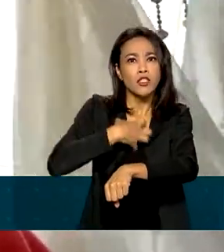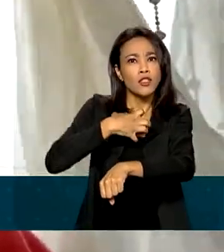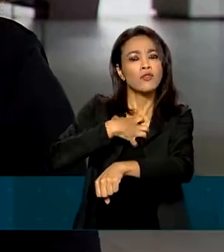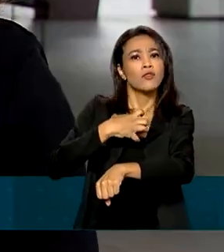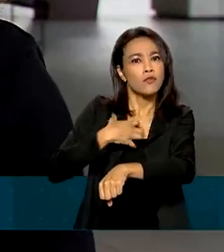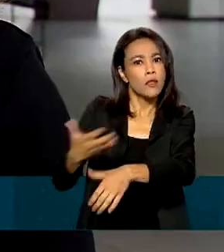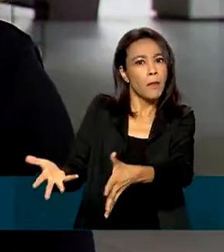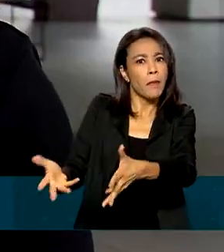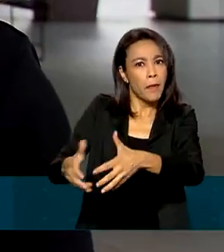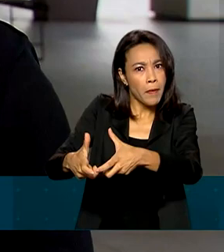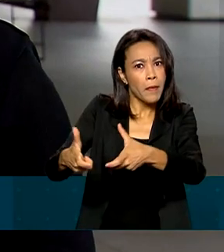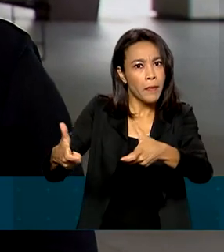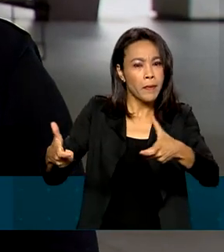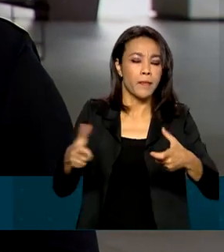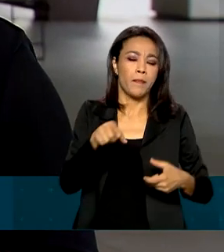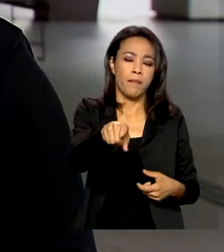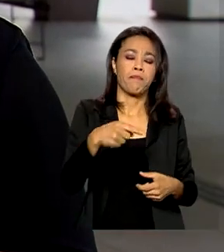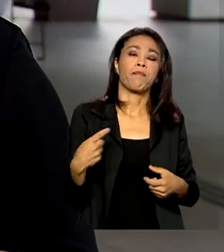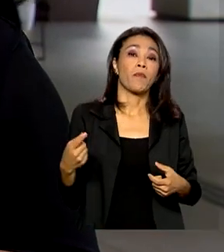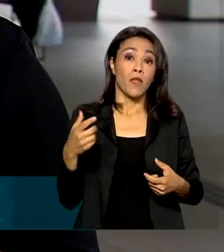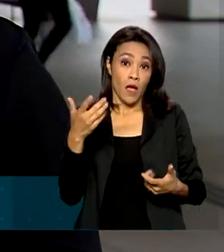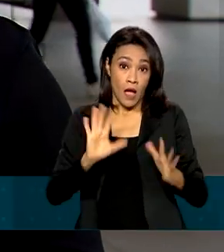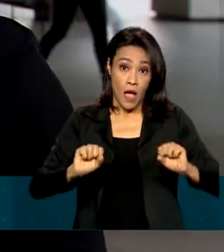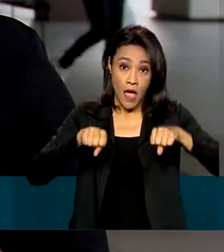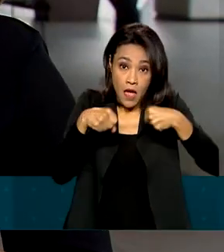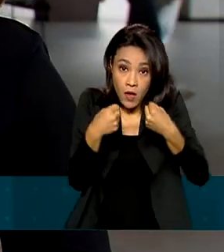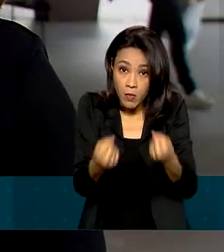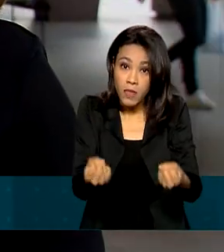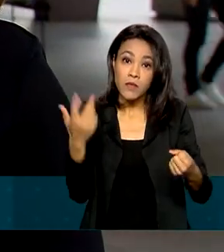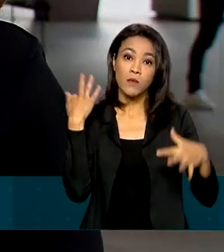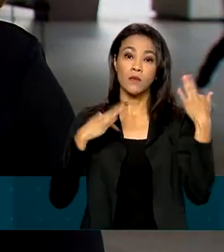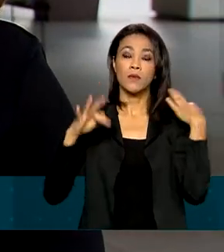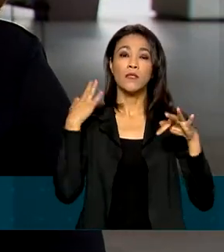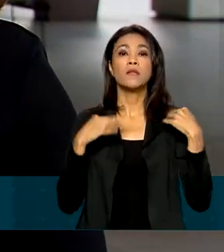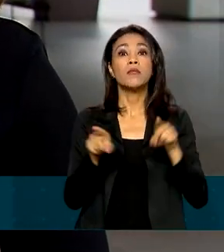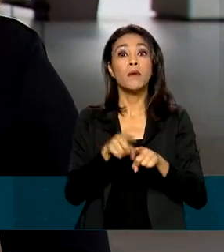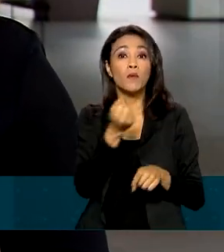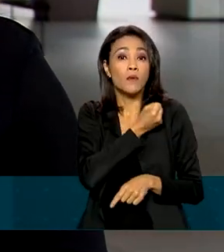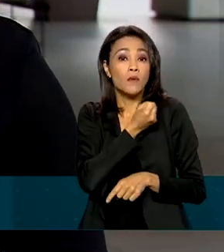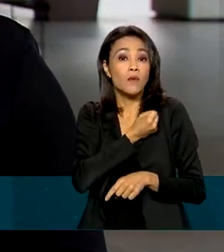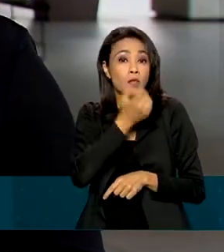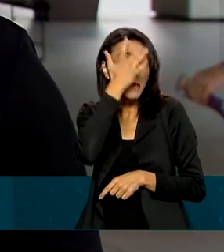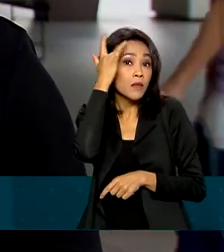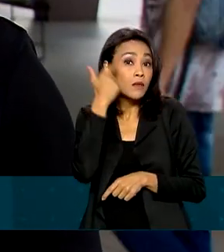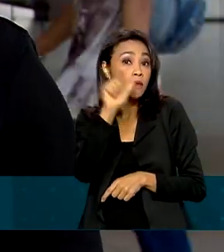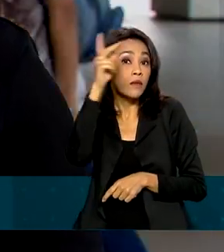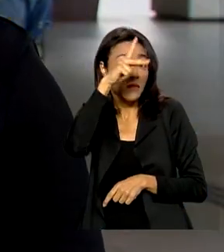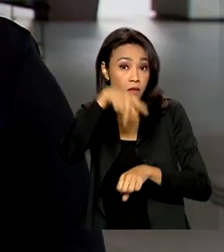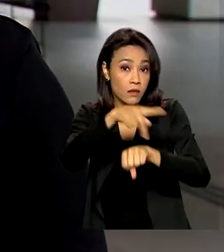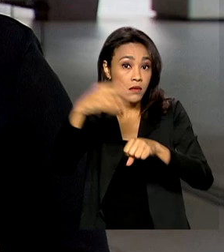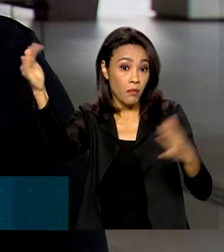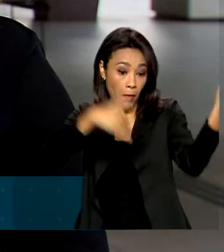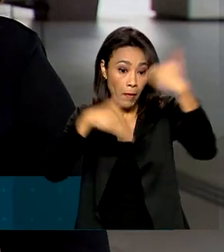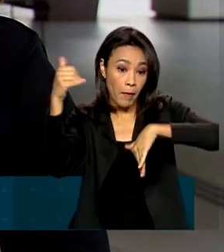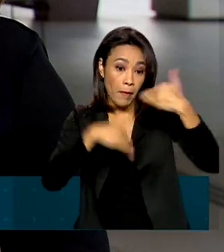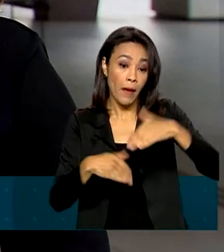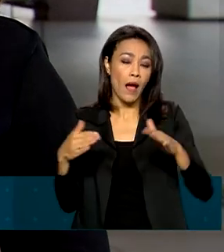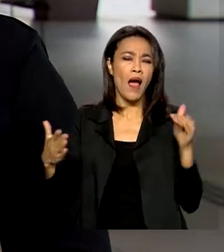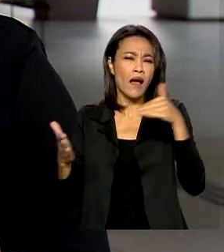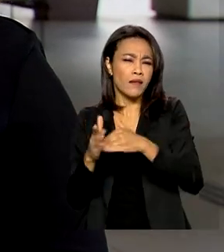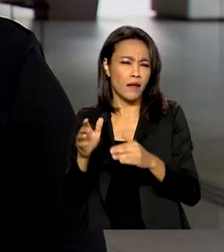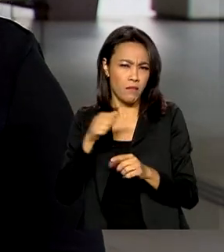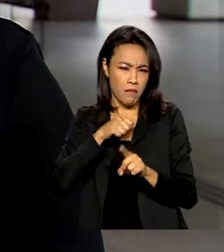aquecimento. A recuperação do turismo também é verificada no número de estrangeiros. Até agosto, segundo a Embratur, o Brasil